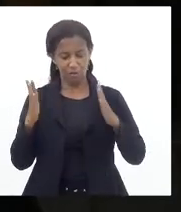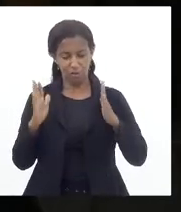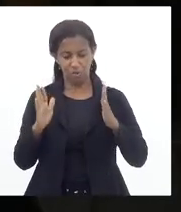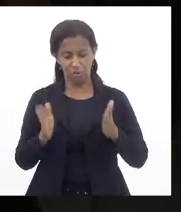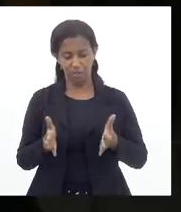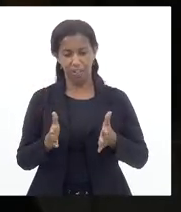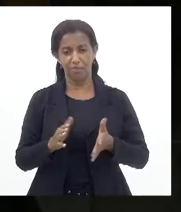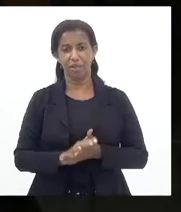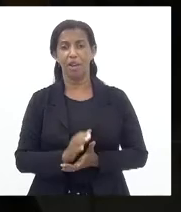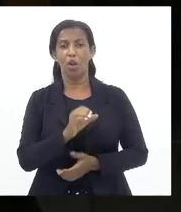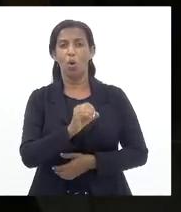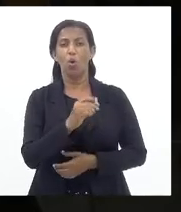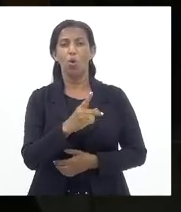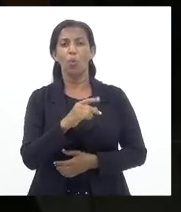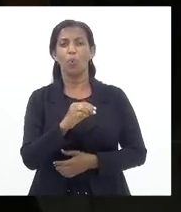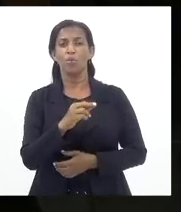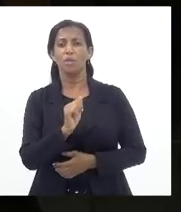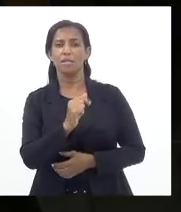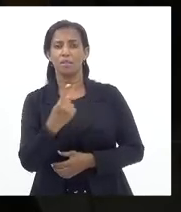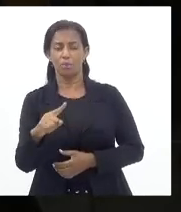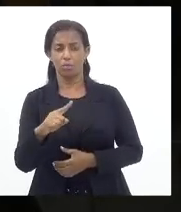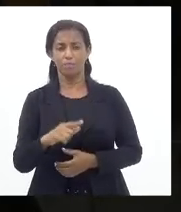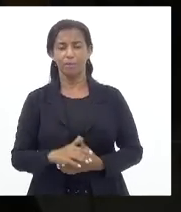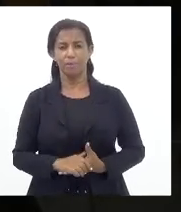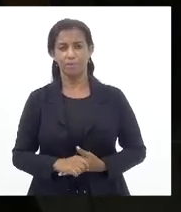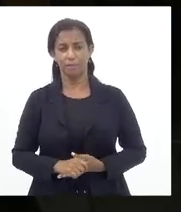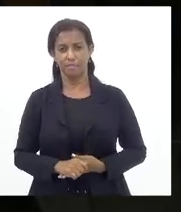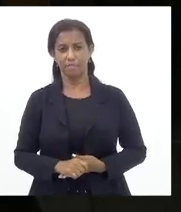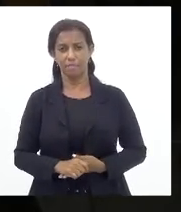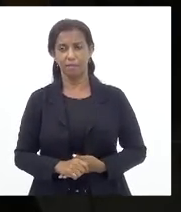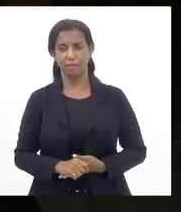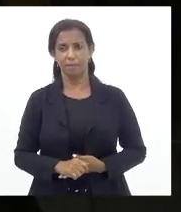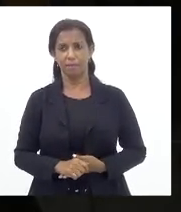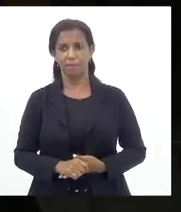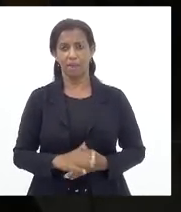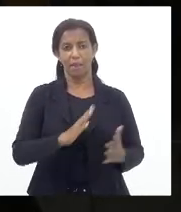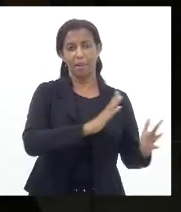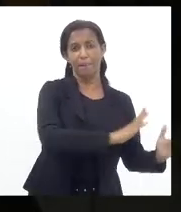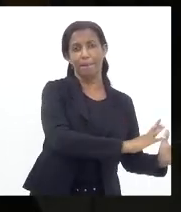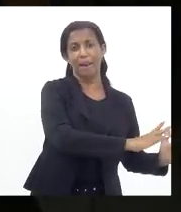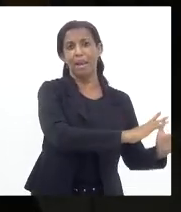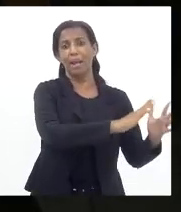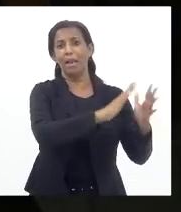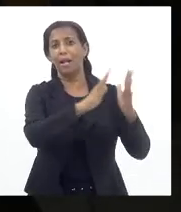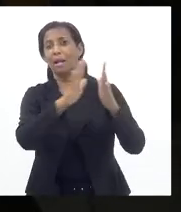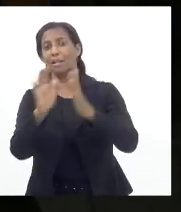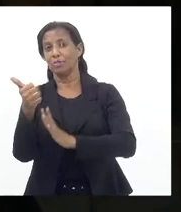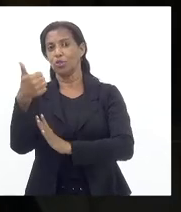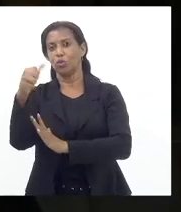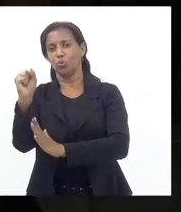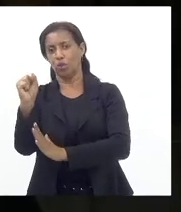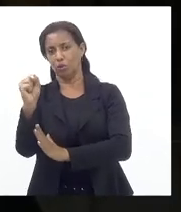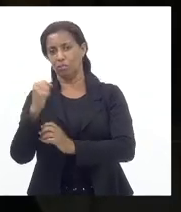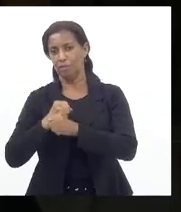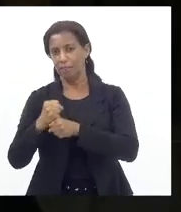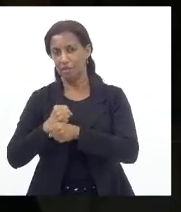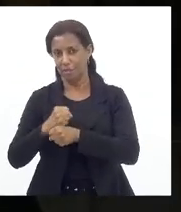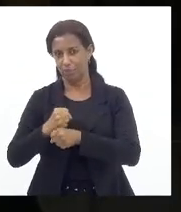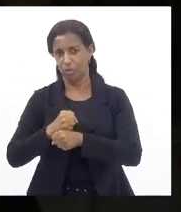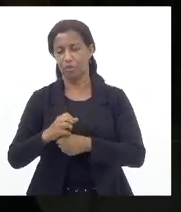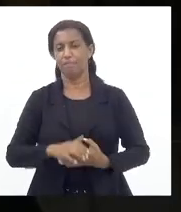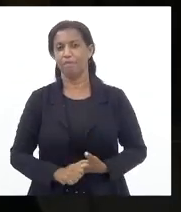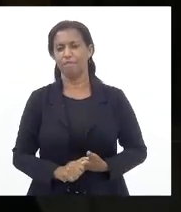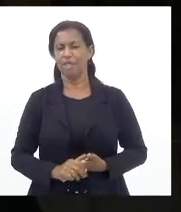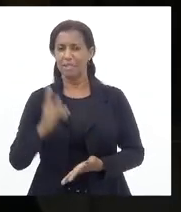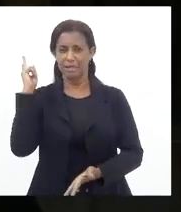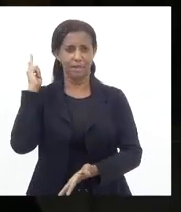oposição E já se passaram Dezoito anos Sempre